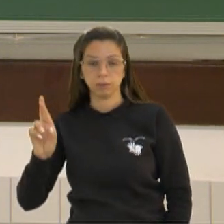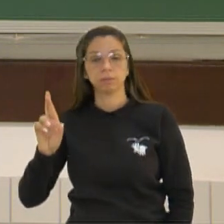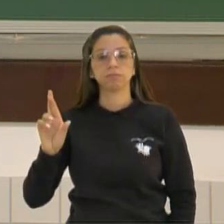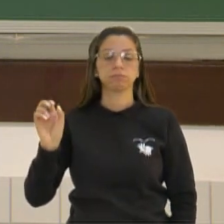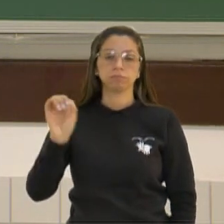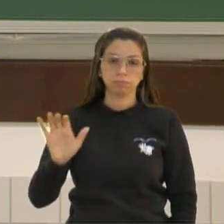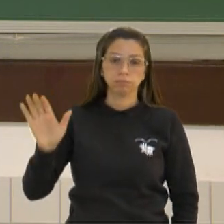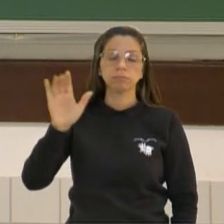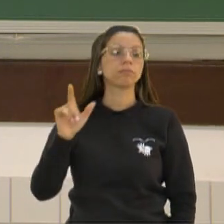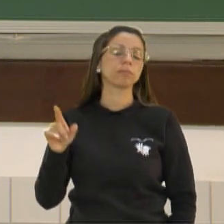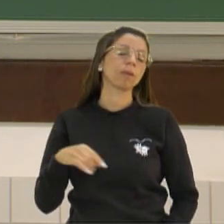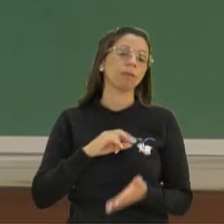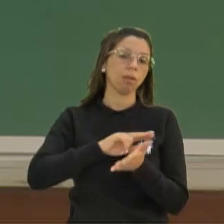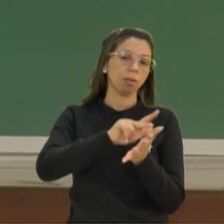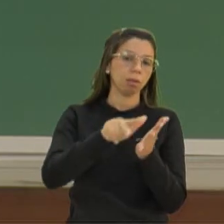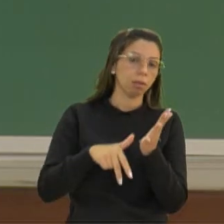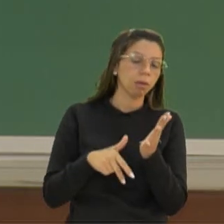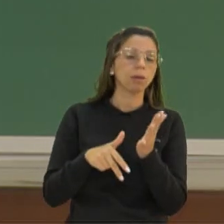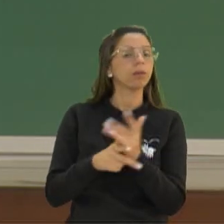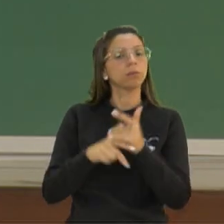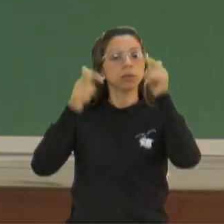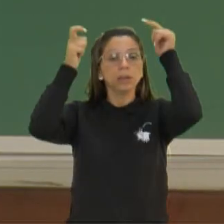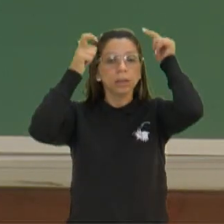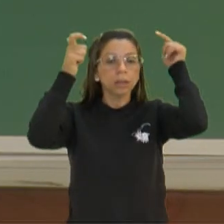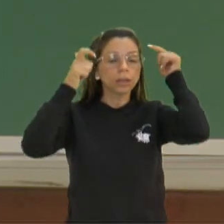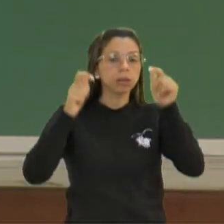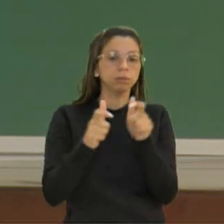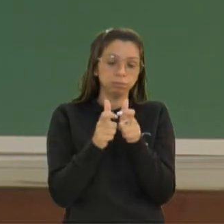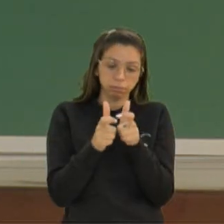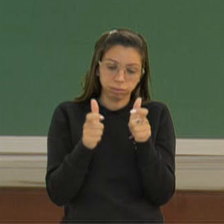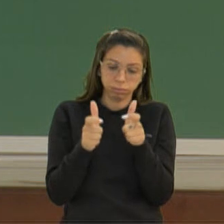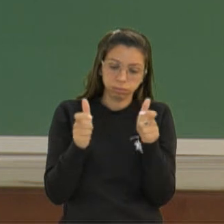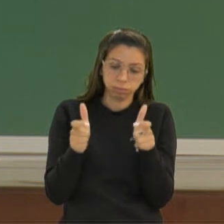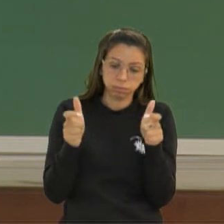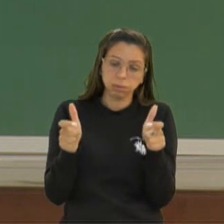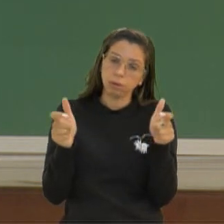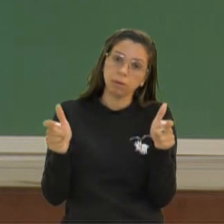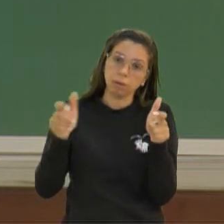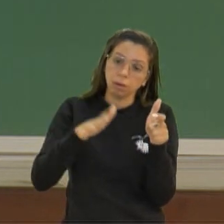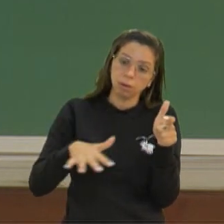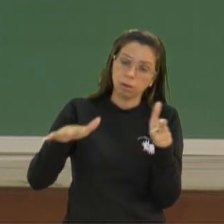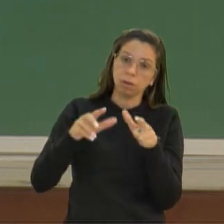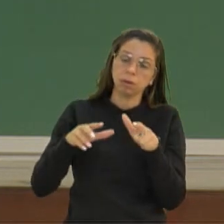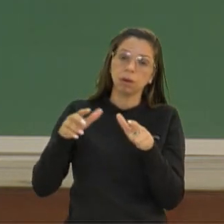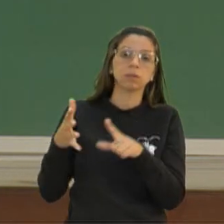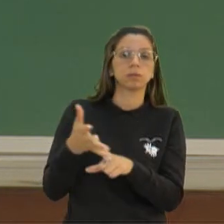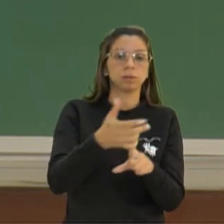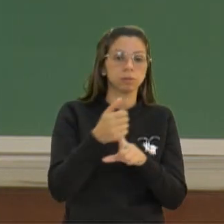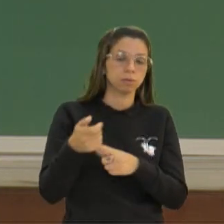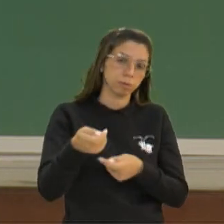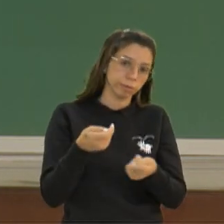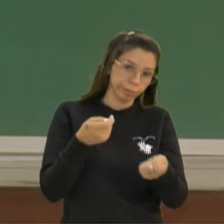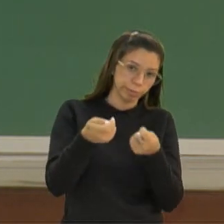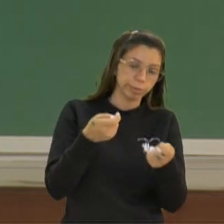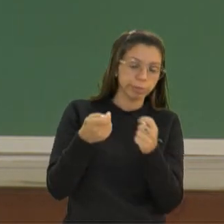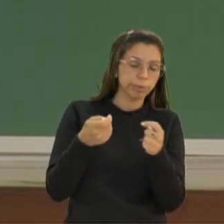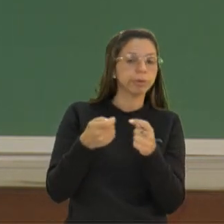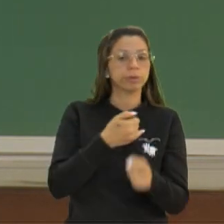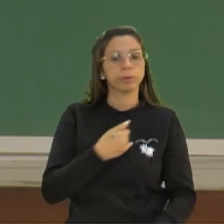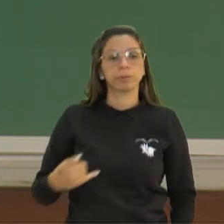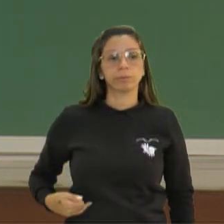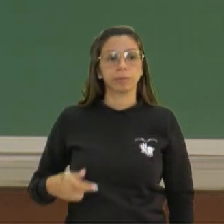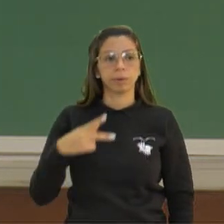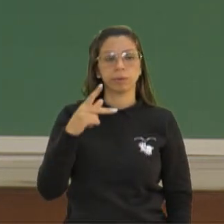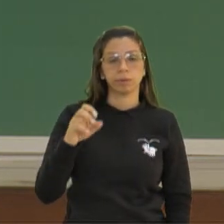imperadores persas, foram aumentando essa área de domínio do Império Persa. Daí